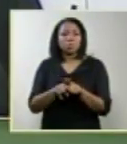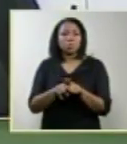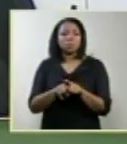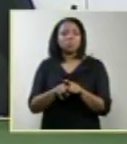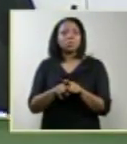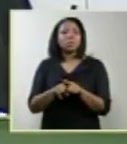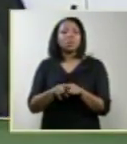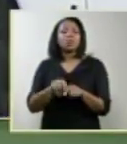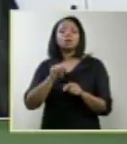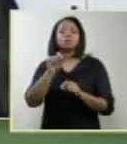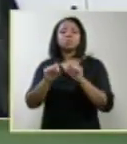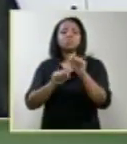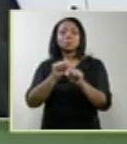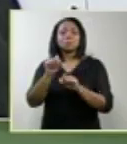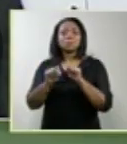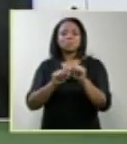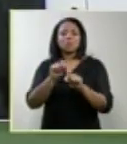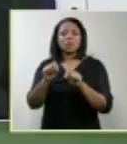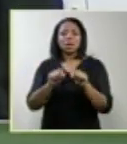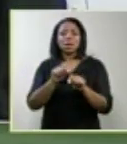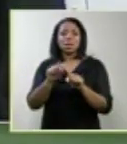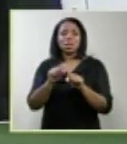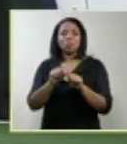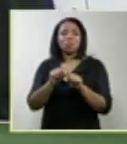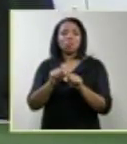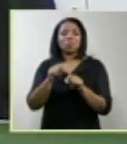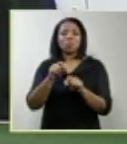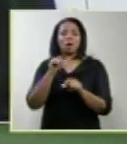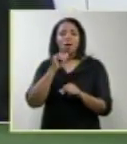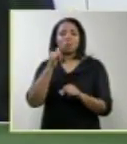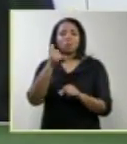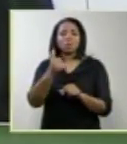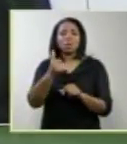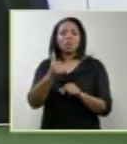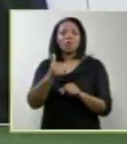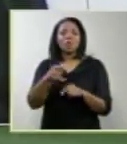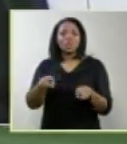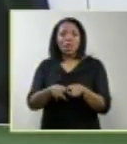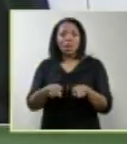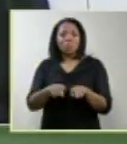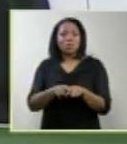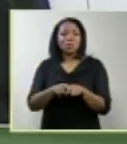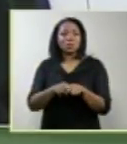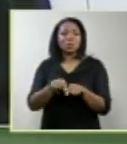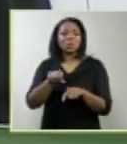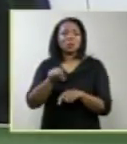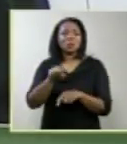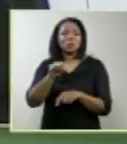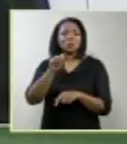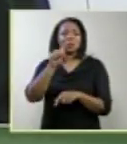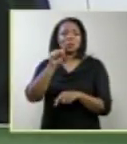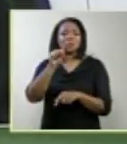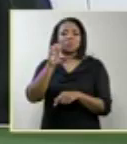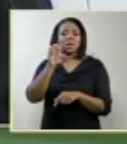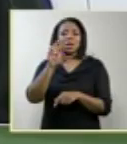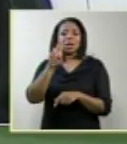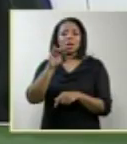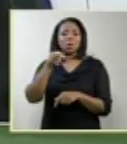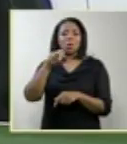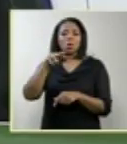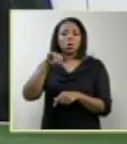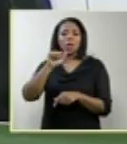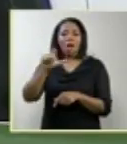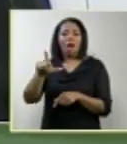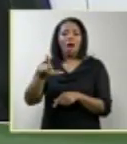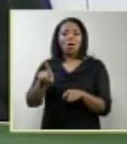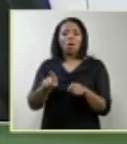que por um desaviso do cerimonial, não foi anteriormente, eu peço desculpas